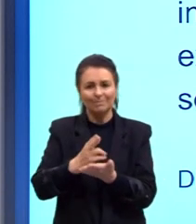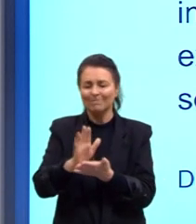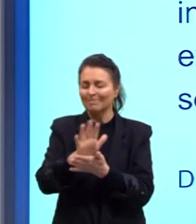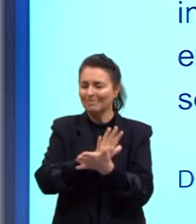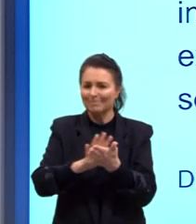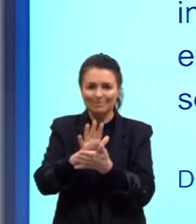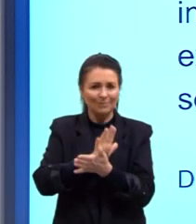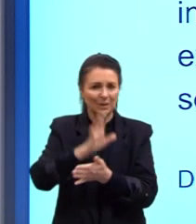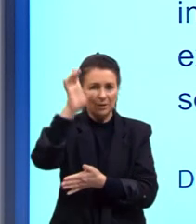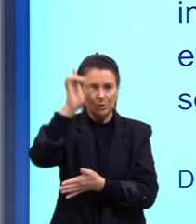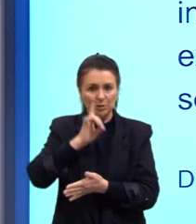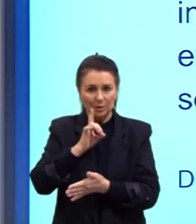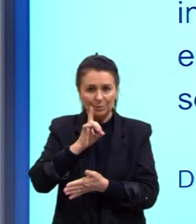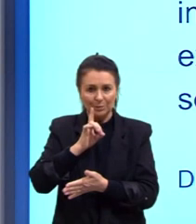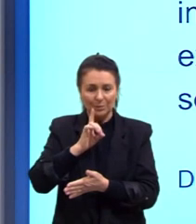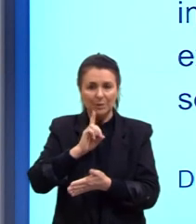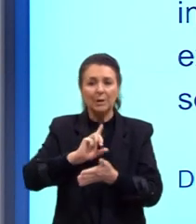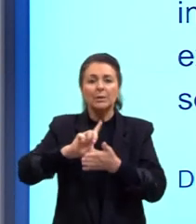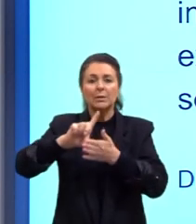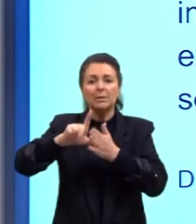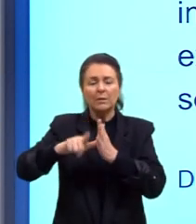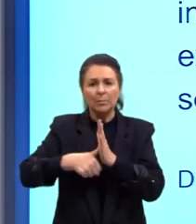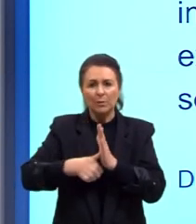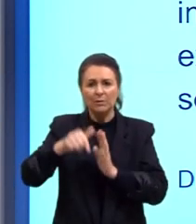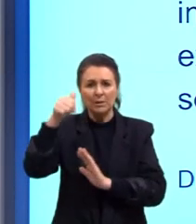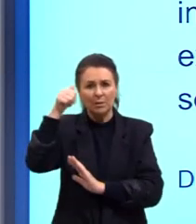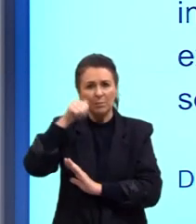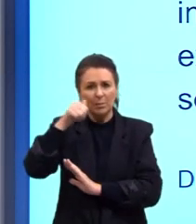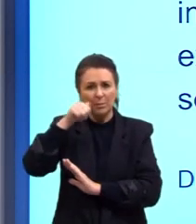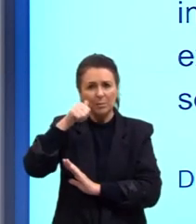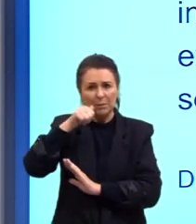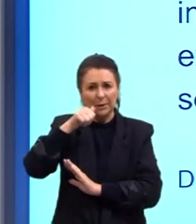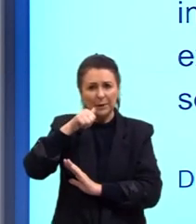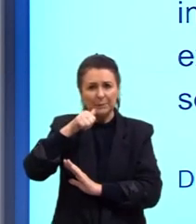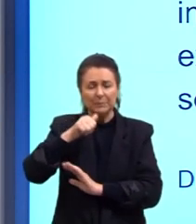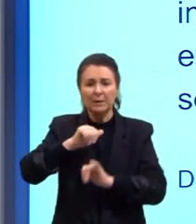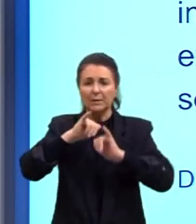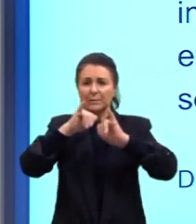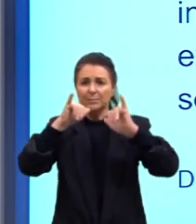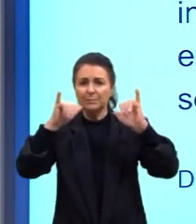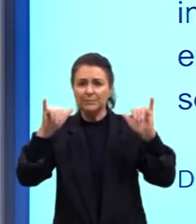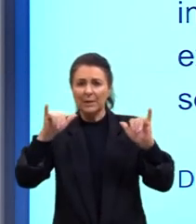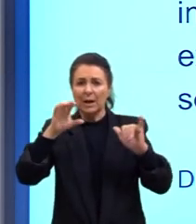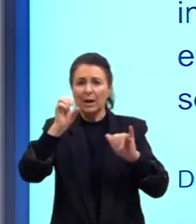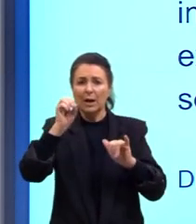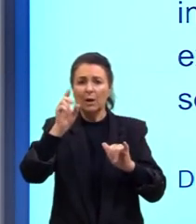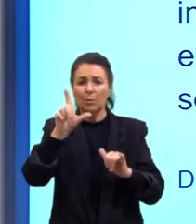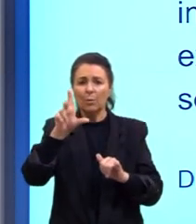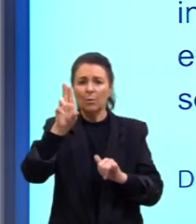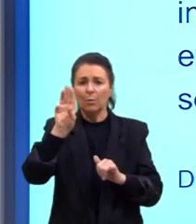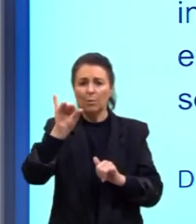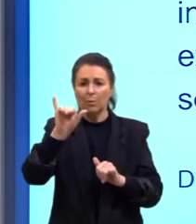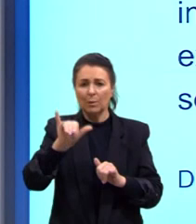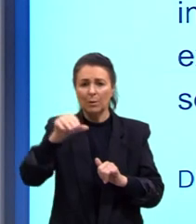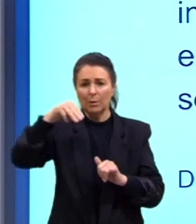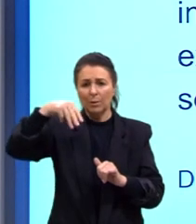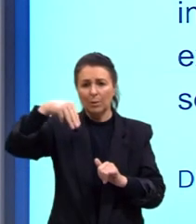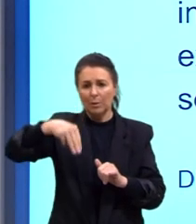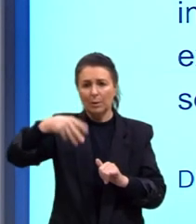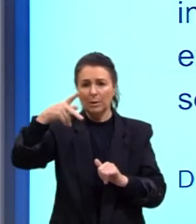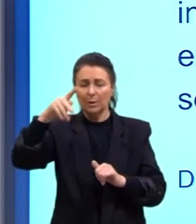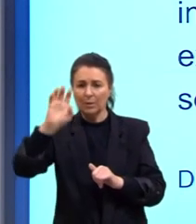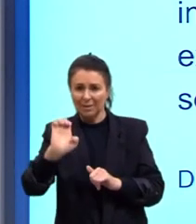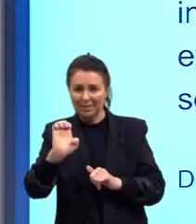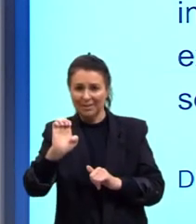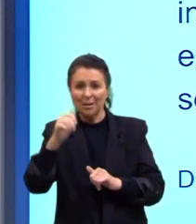na época da Revolução Francesa, vai ter a Olympe de Gaulle, que ela vai falar da declaração dos direitos da mulher e da cidadã. E é legal que